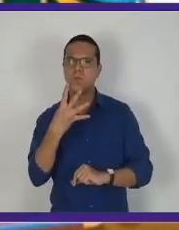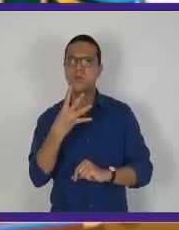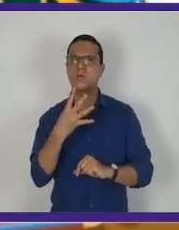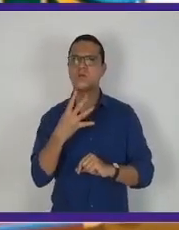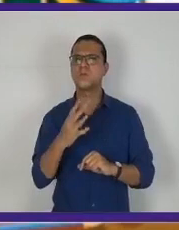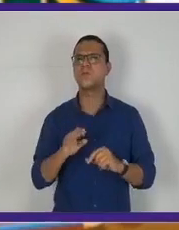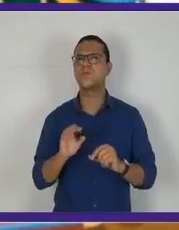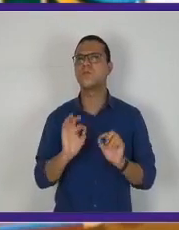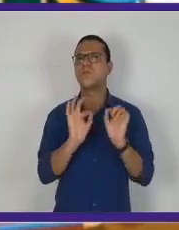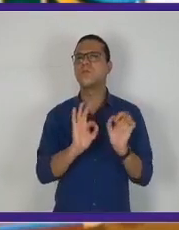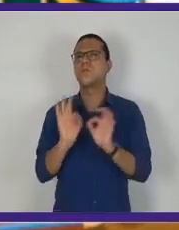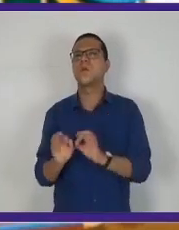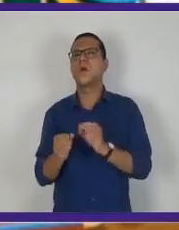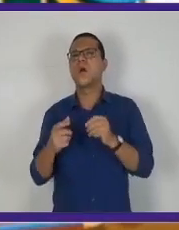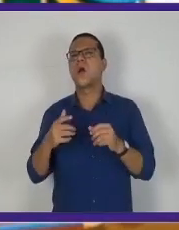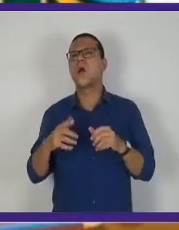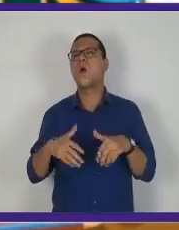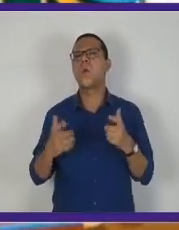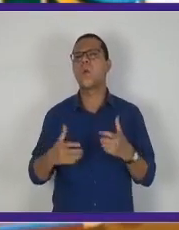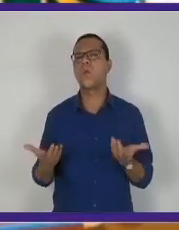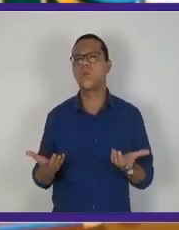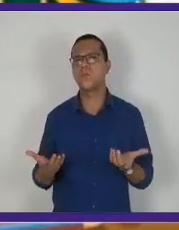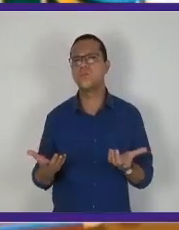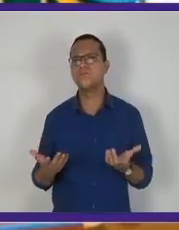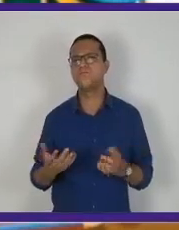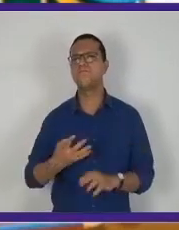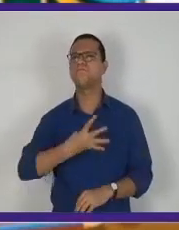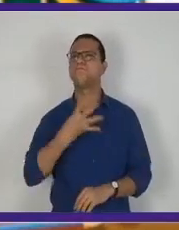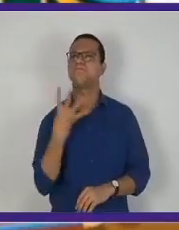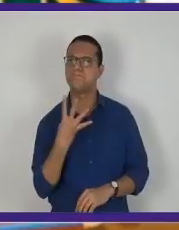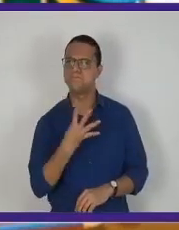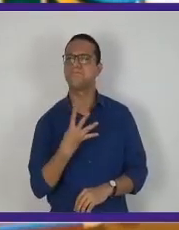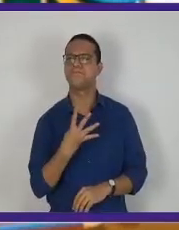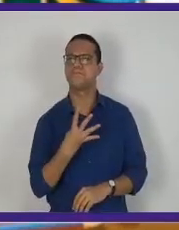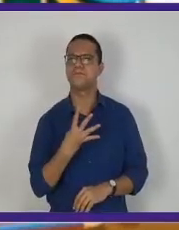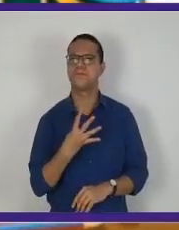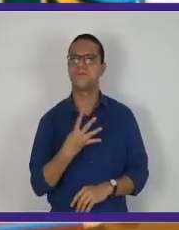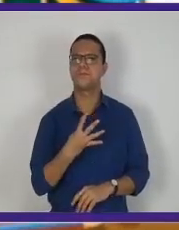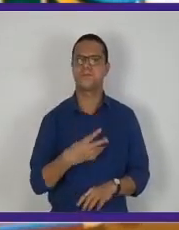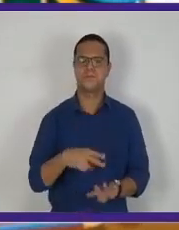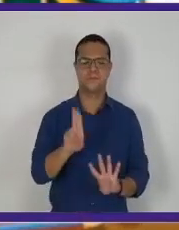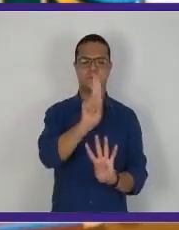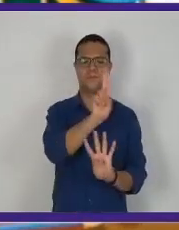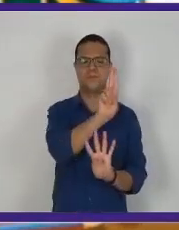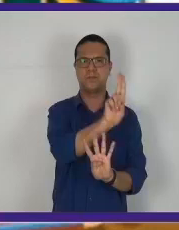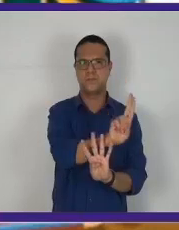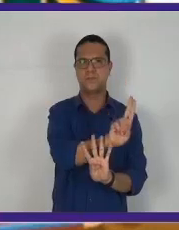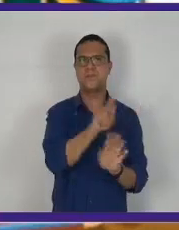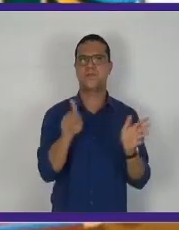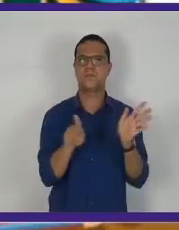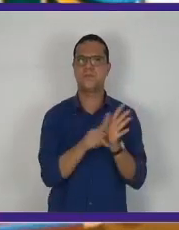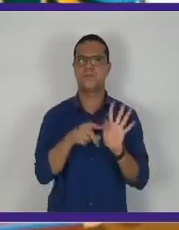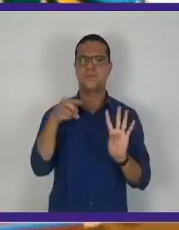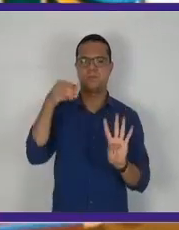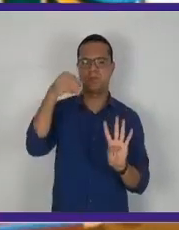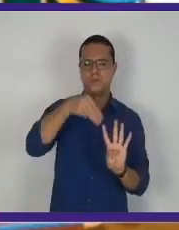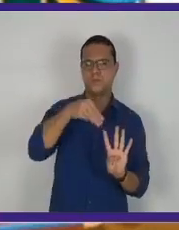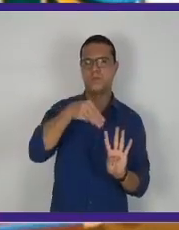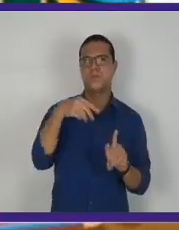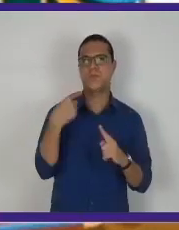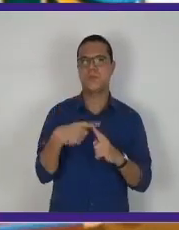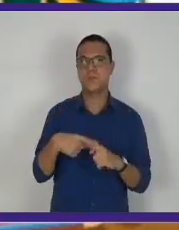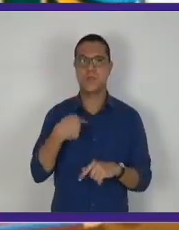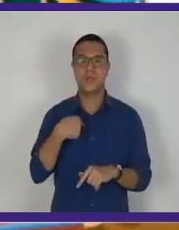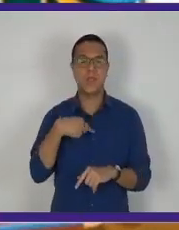ficou em que ordem? Ficou na quarta ordem. A ordem da unidade de milhar.